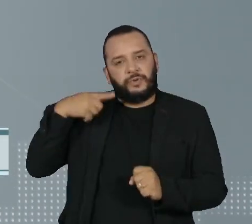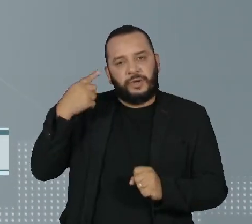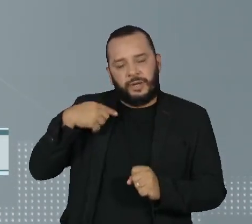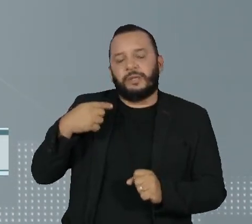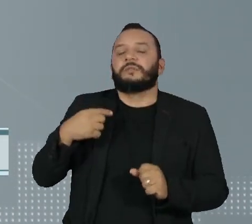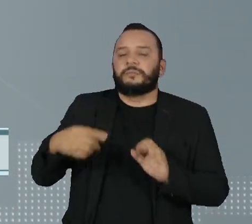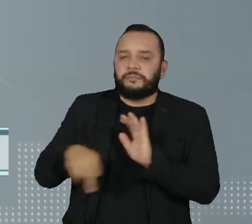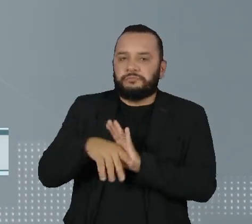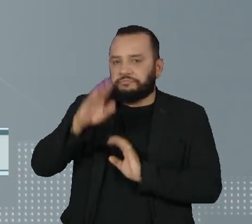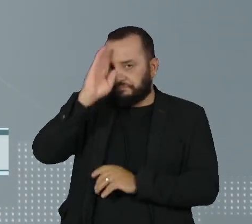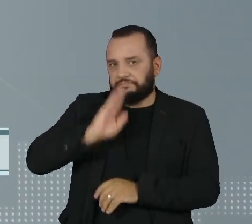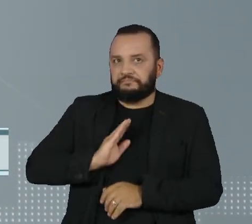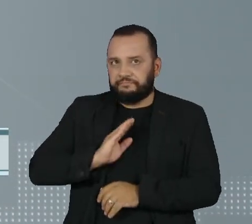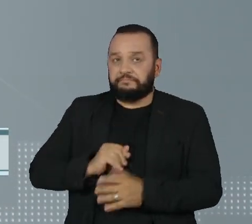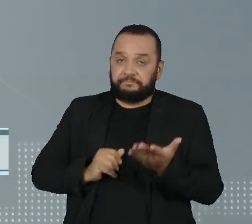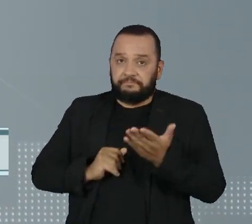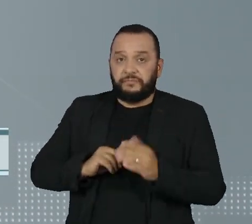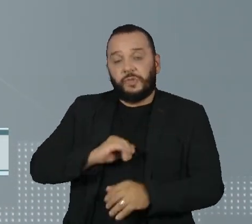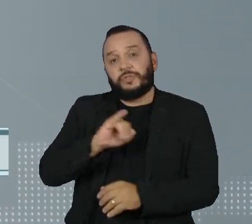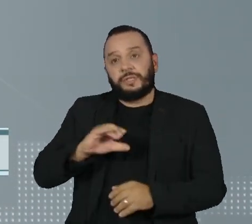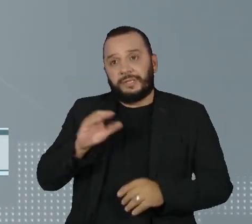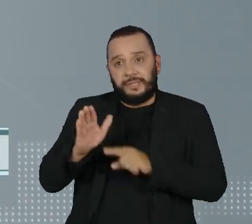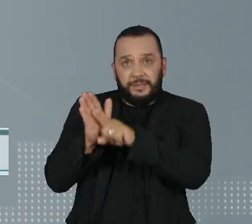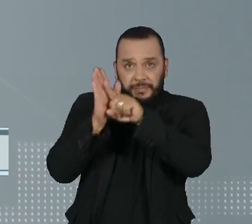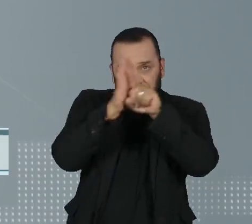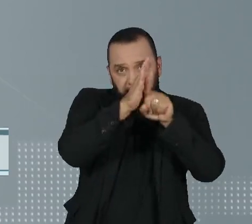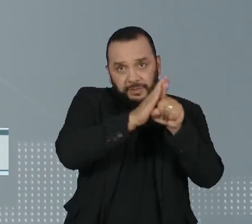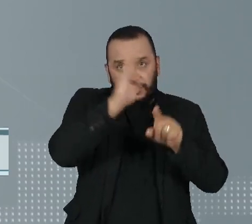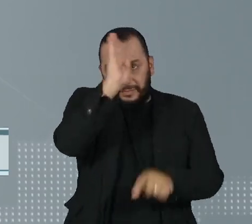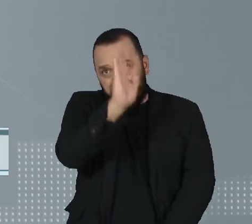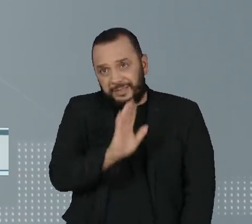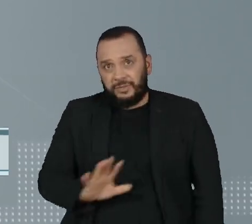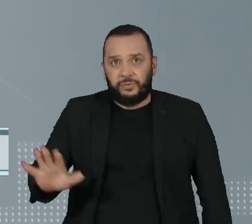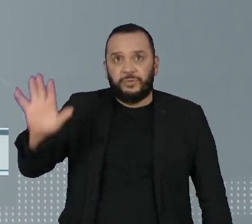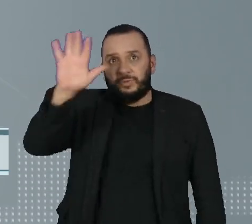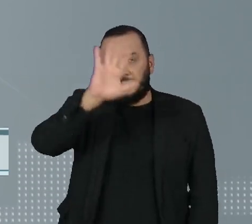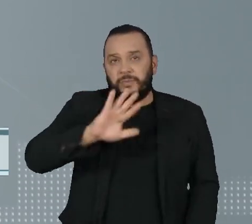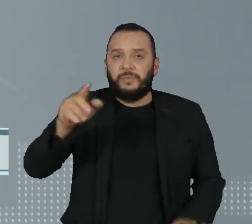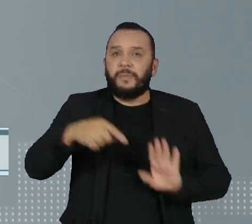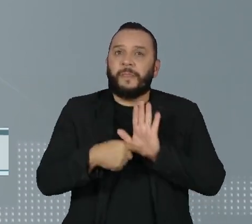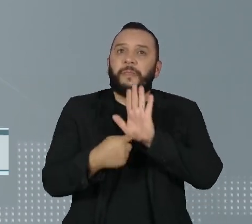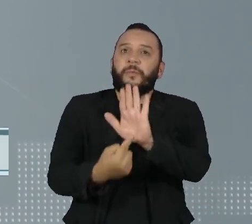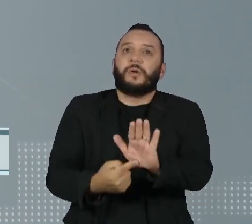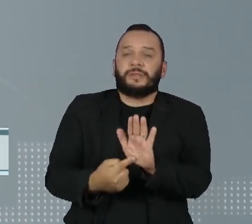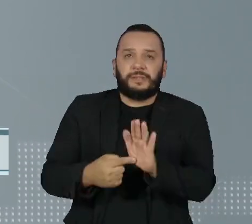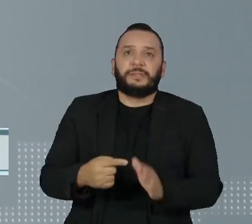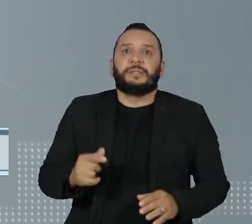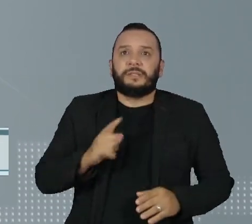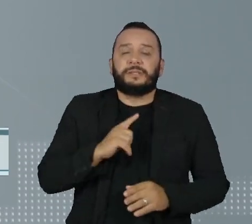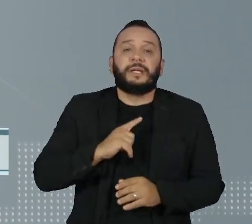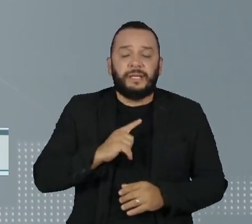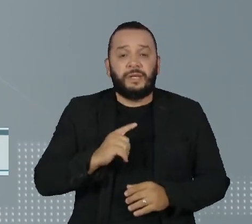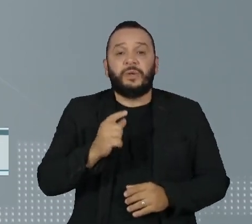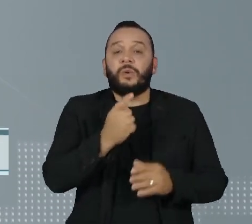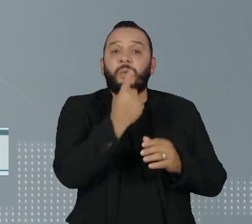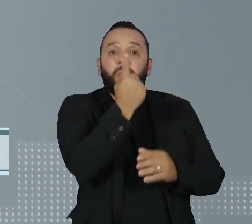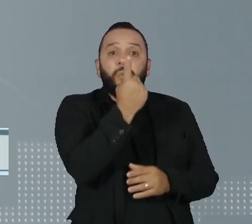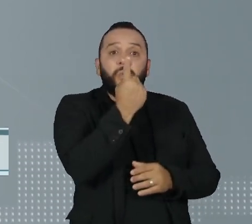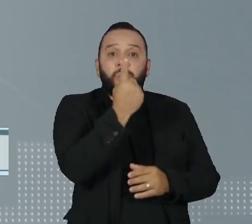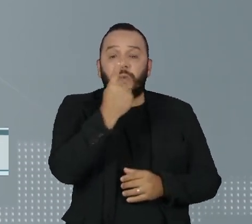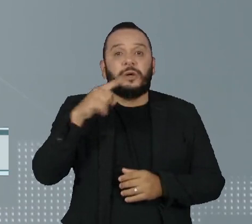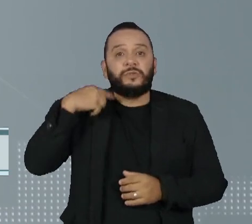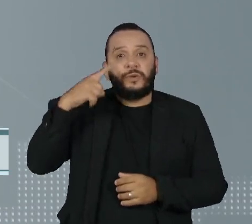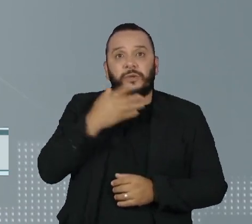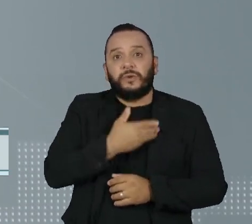Cultura, com base na Pesquisa Nacional da Defensoria Pública deste ano, aponta que o Brasil tem um defensor público para cada